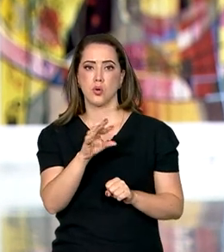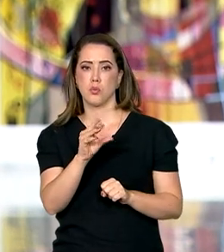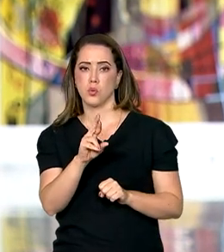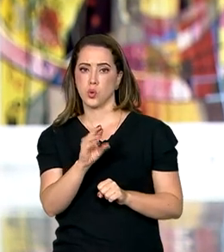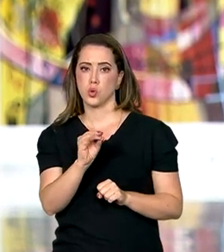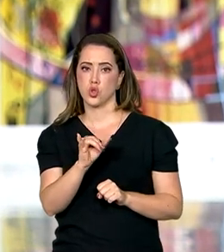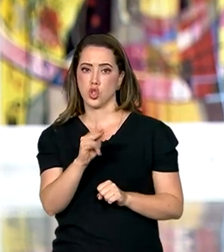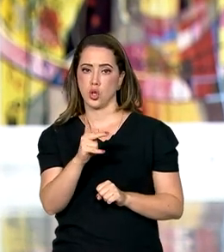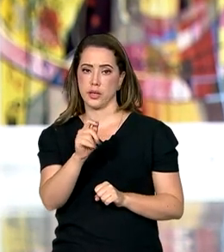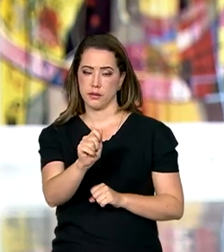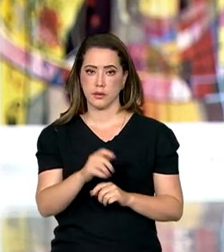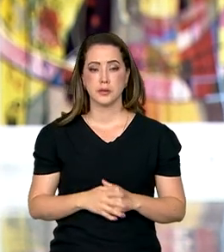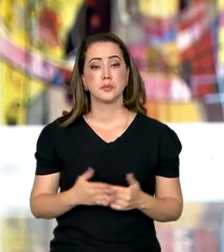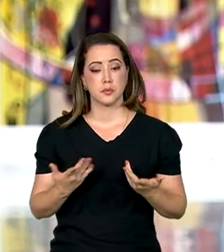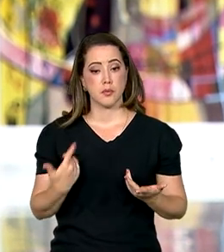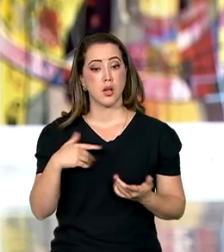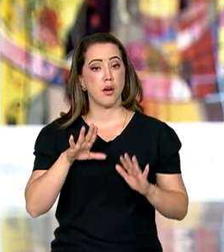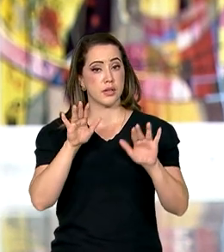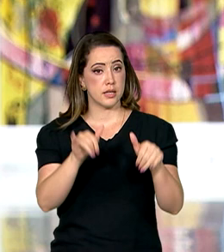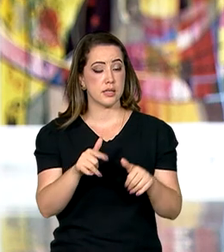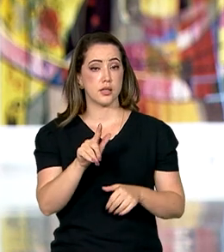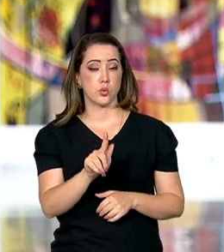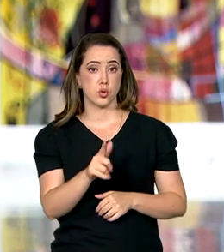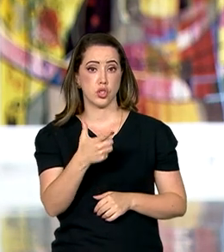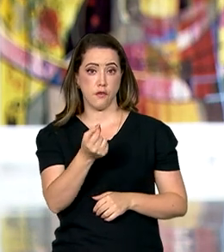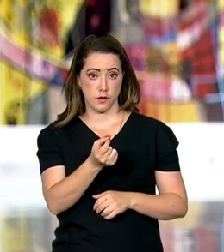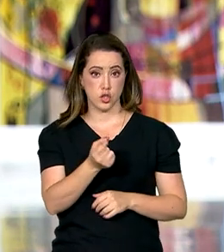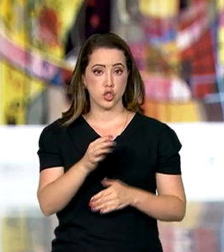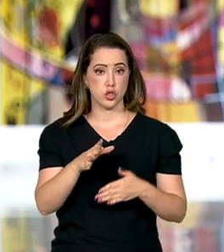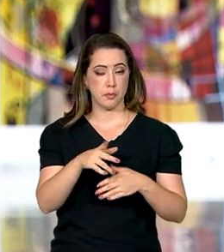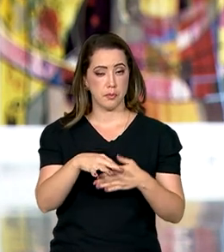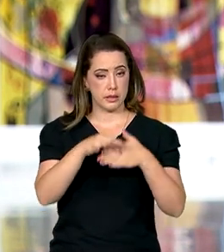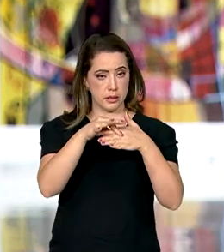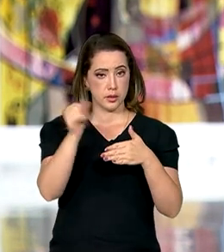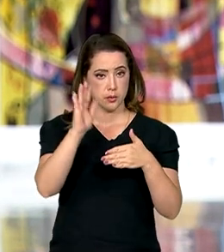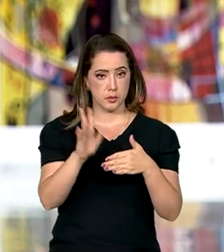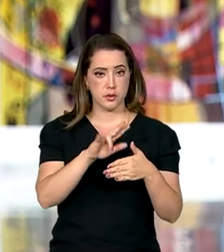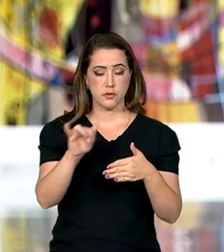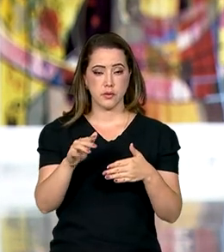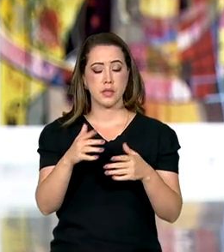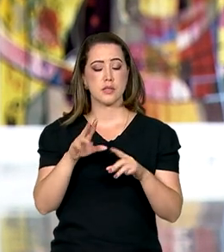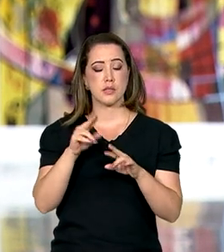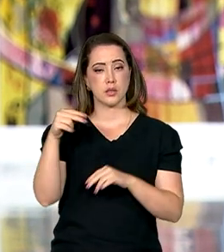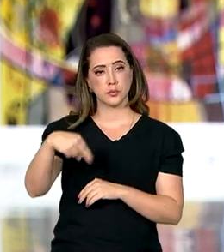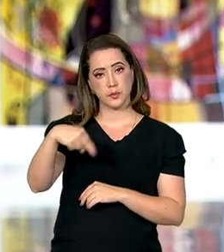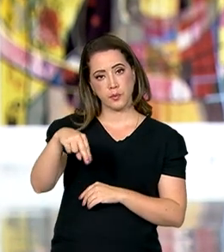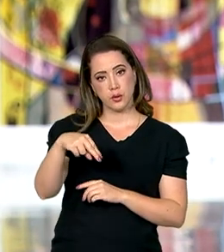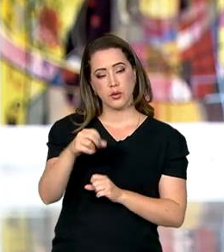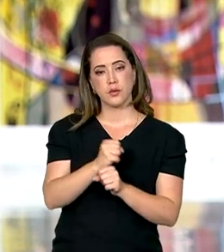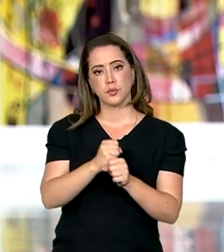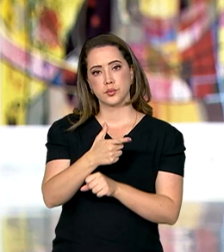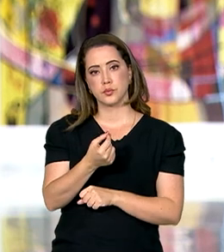a presidência brasileira do G20, será a 19ª Cúpula de Chefes de Estado e Governo, em novembro de